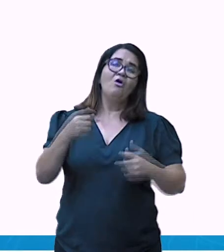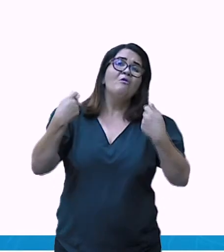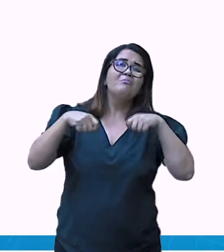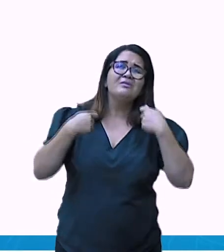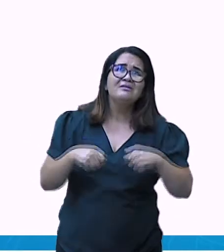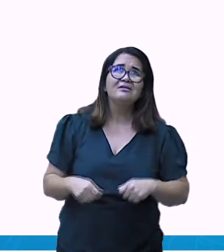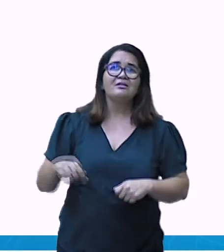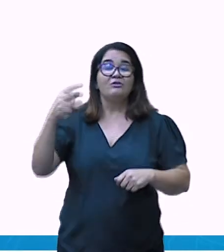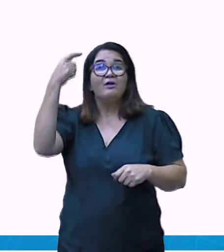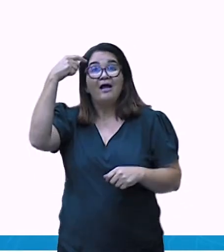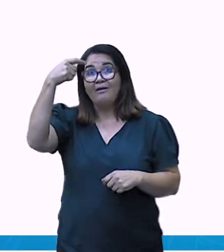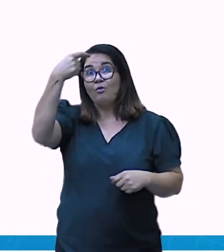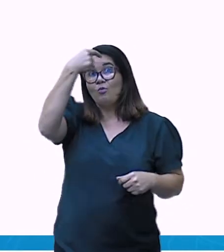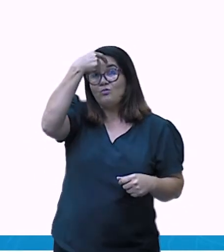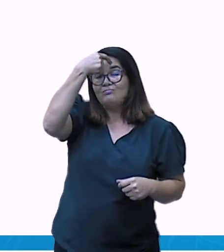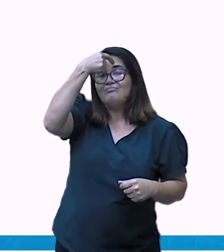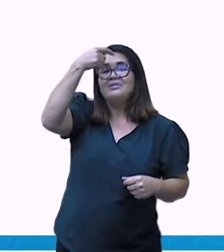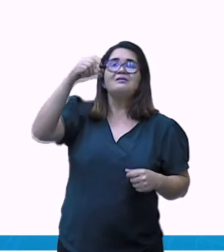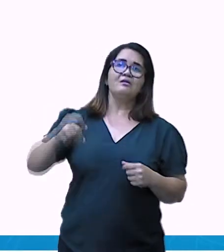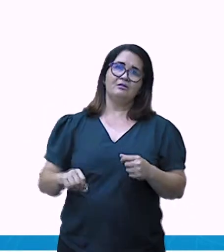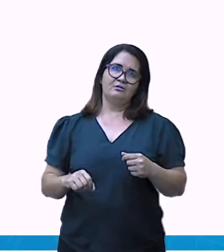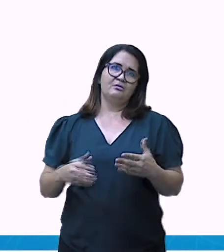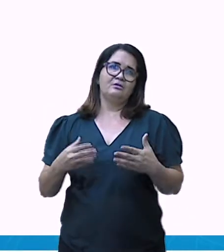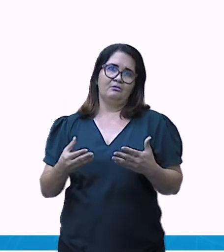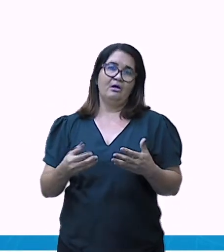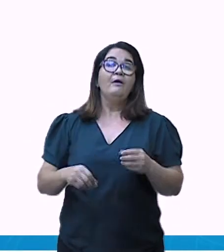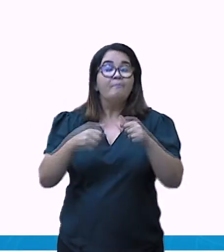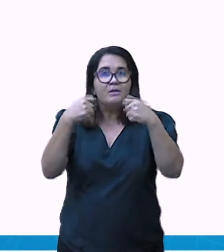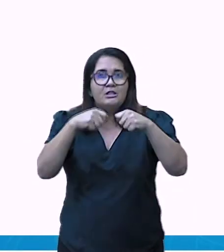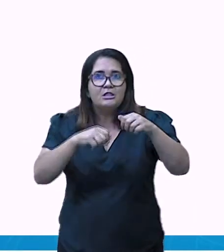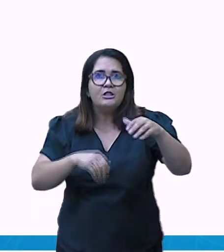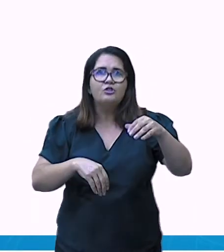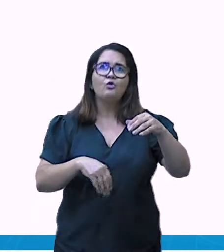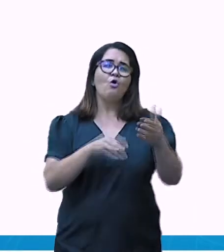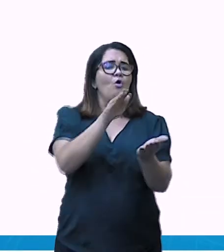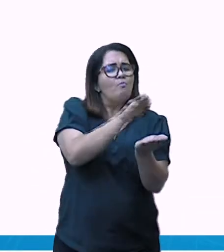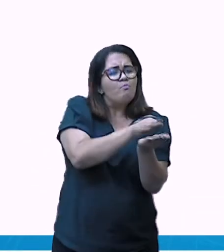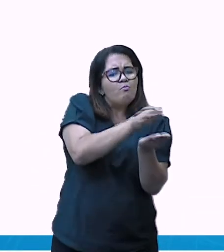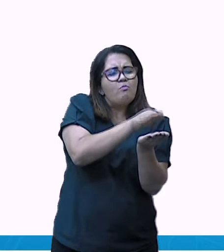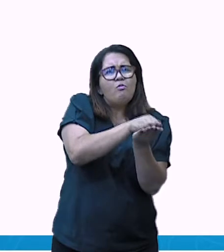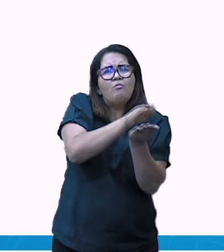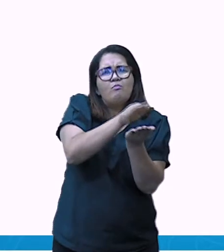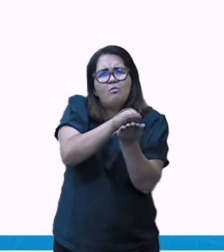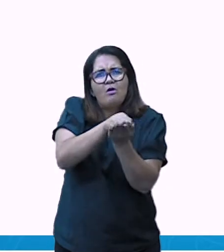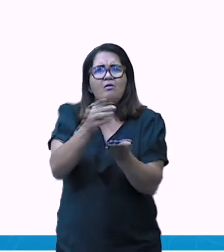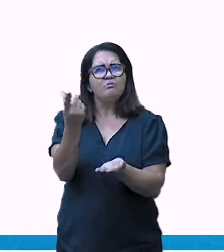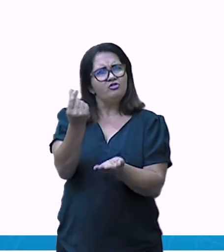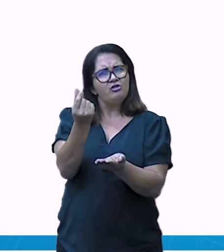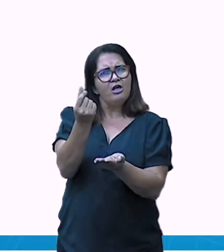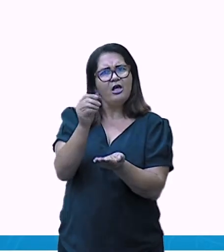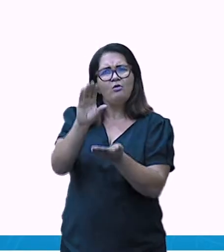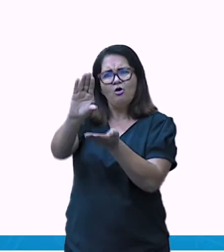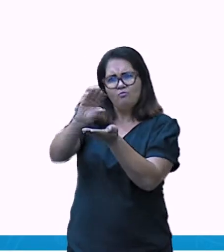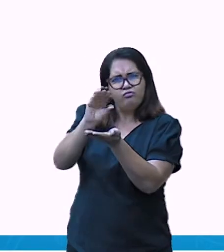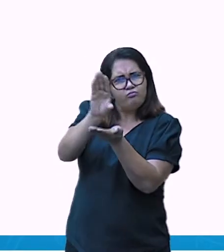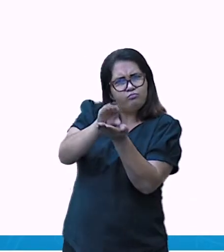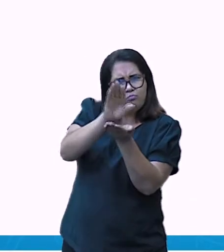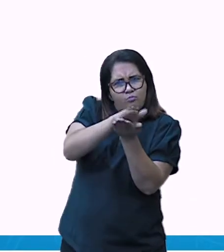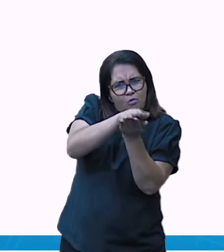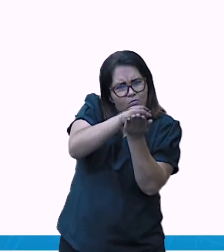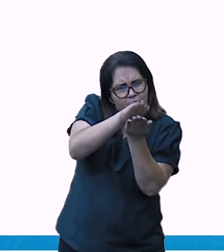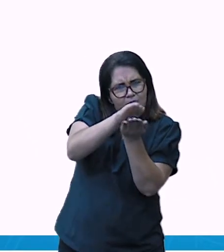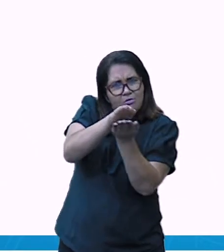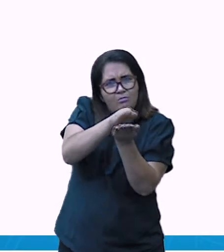Além disso, reduzir significa poupar. Então nós devemos poupar não só economizando na questão